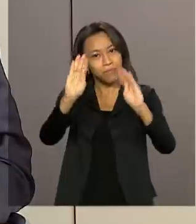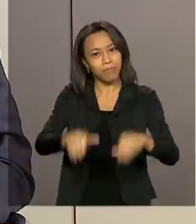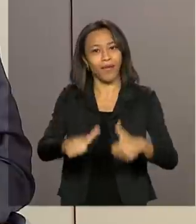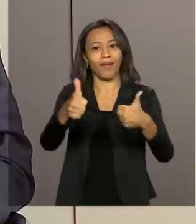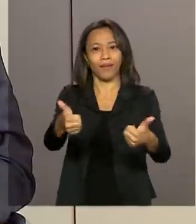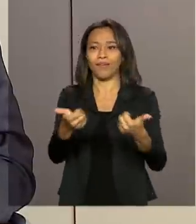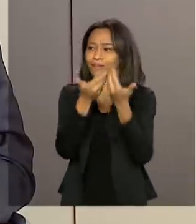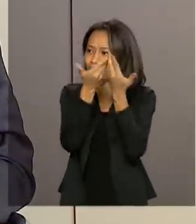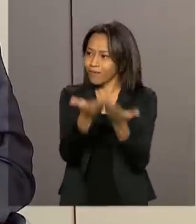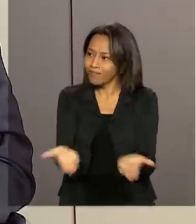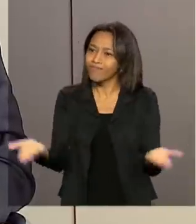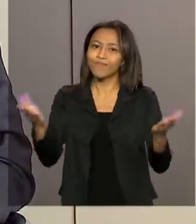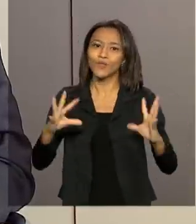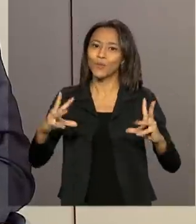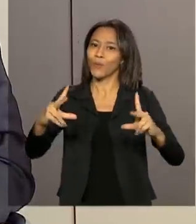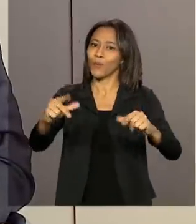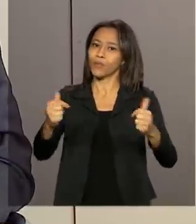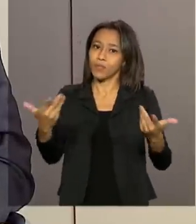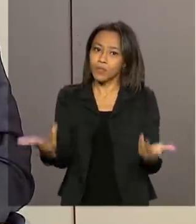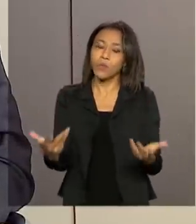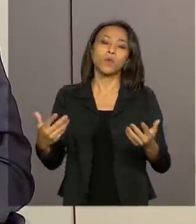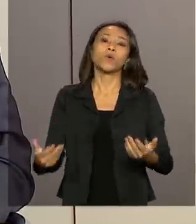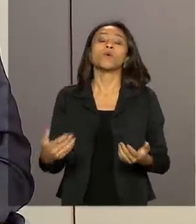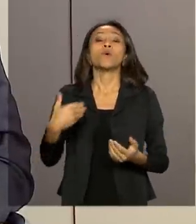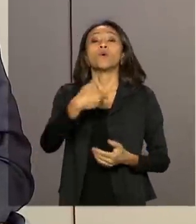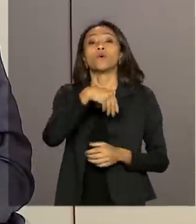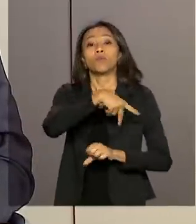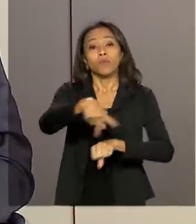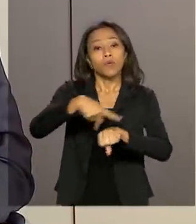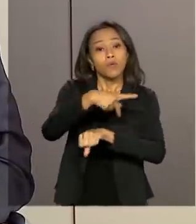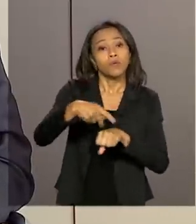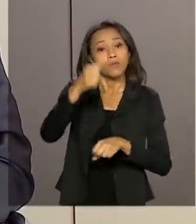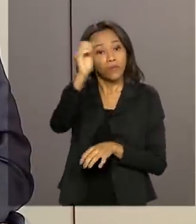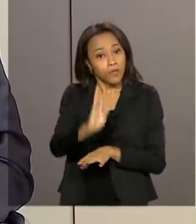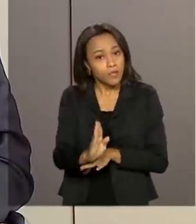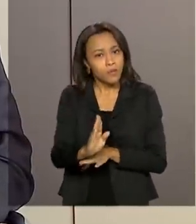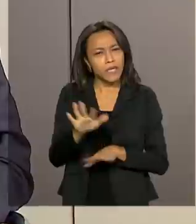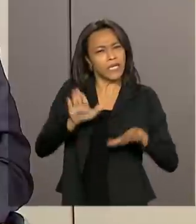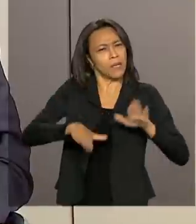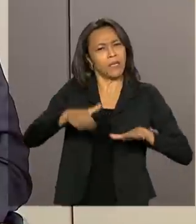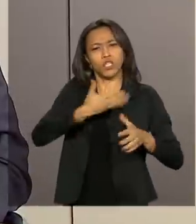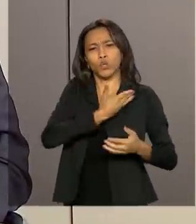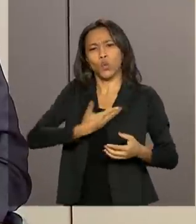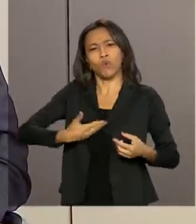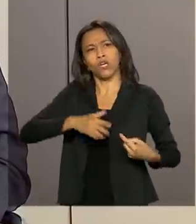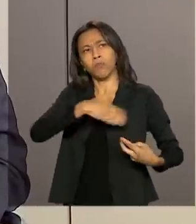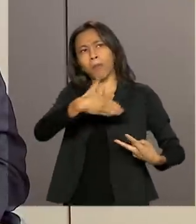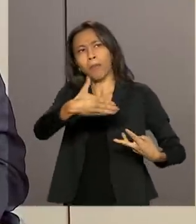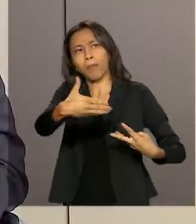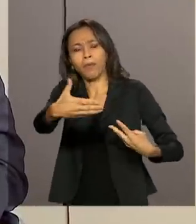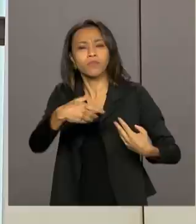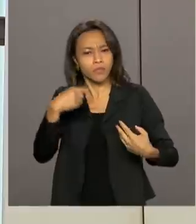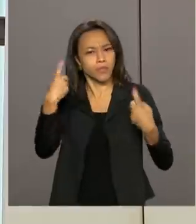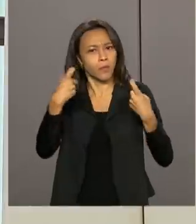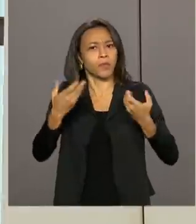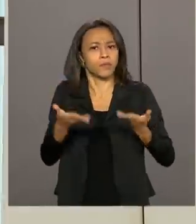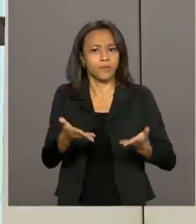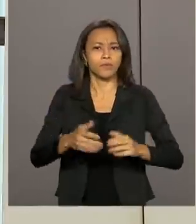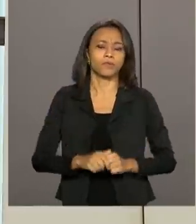comum a todos. Então, o Estado brasileiro, independente do governo de turno, ele tem que estar preocupado com isso.